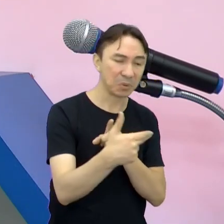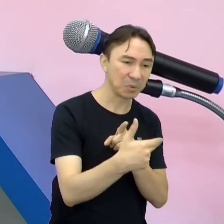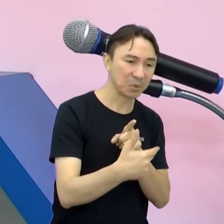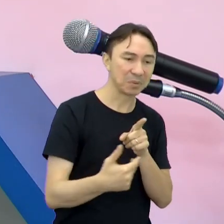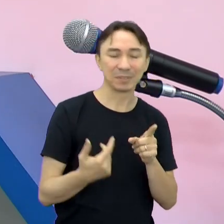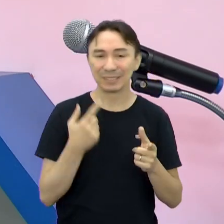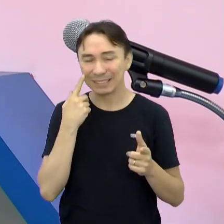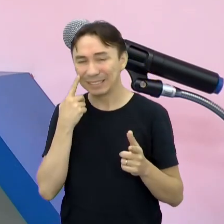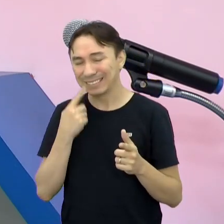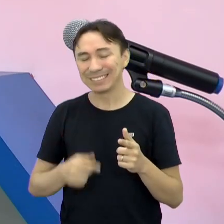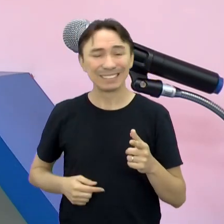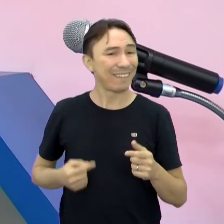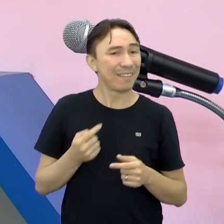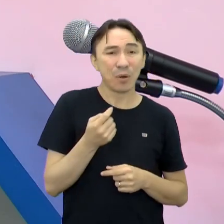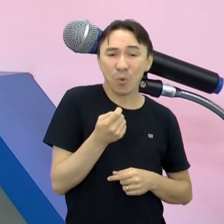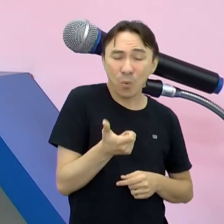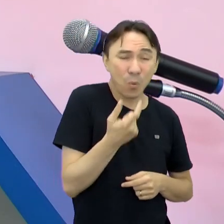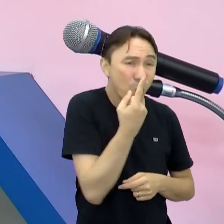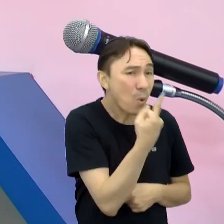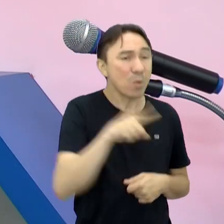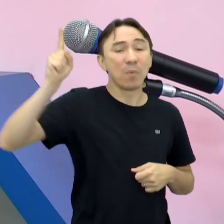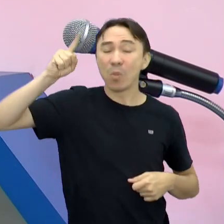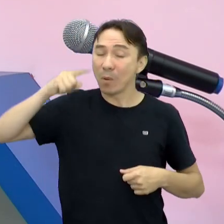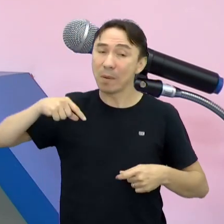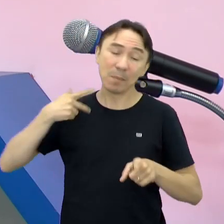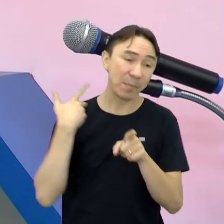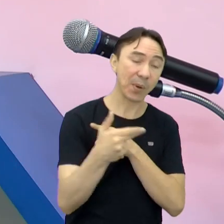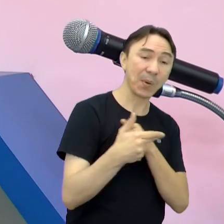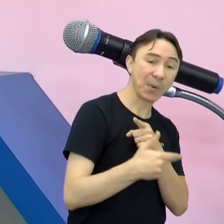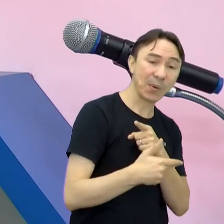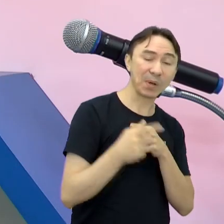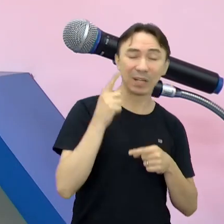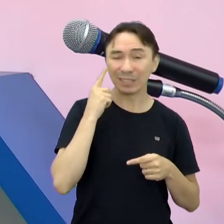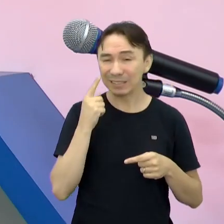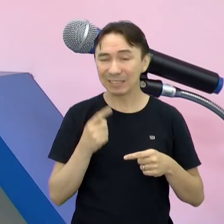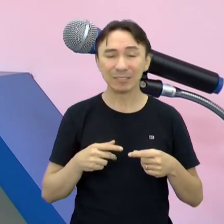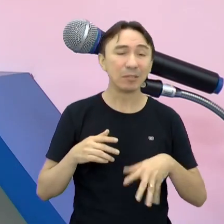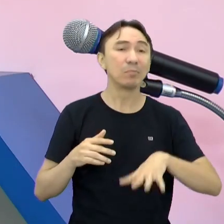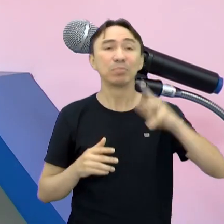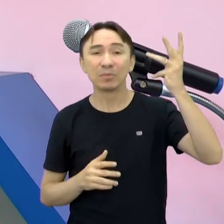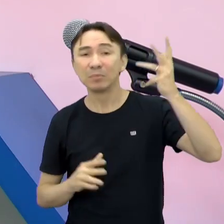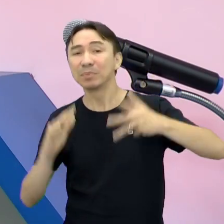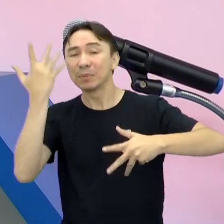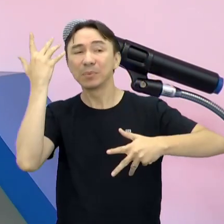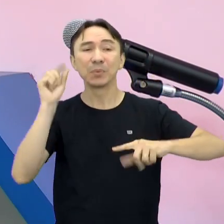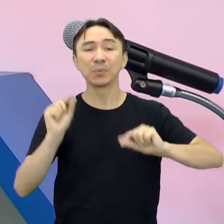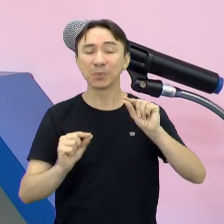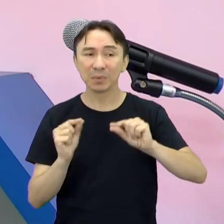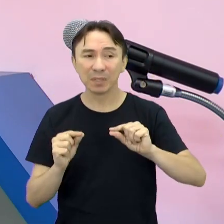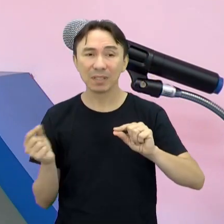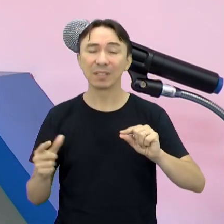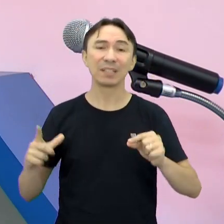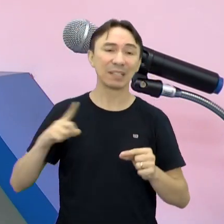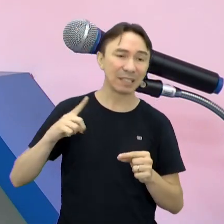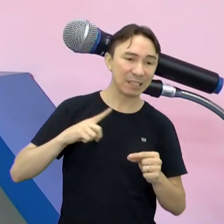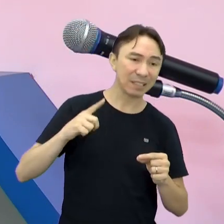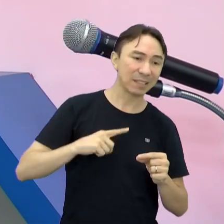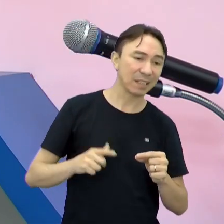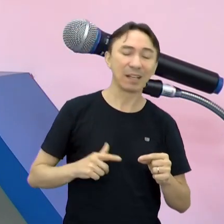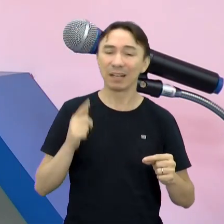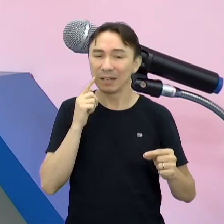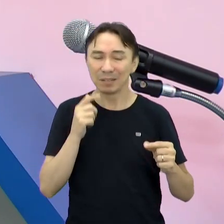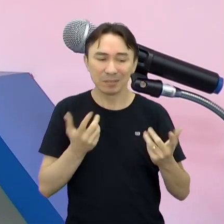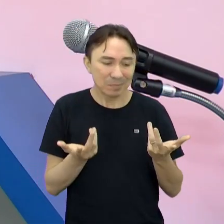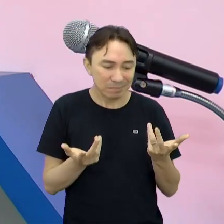último minuto Foi de goleada Teve alguma coisa no meio do jogo Que é importante contar como uma expulsão Então tudo isso aí é trabalho do